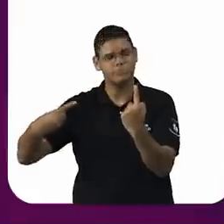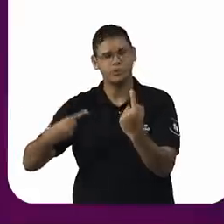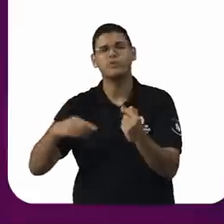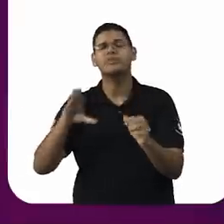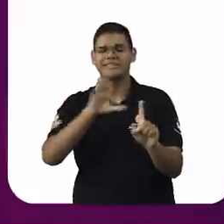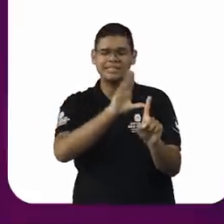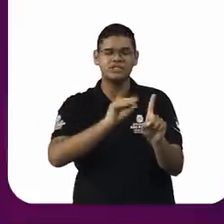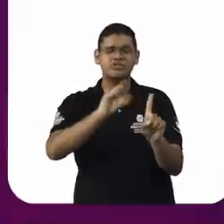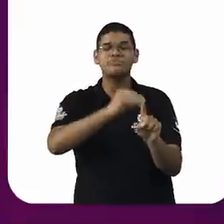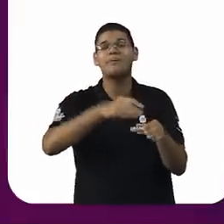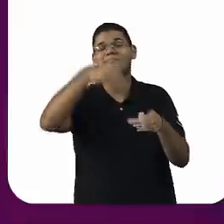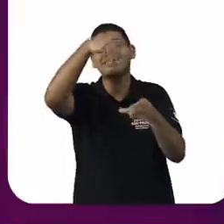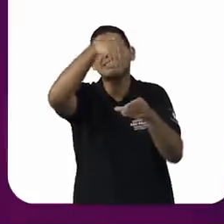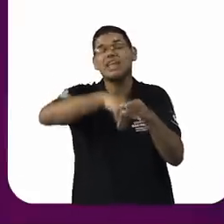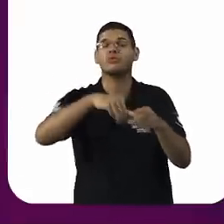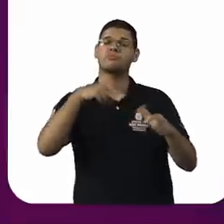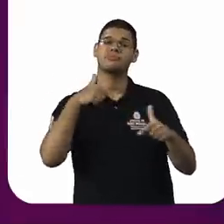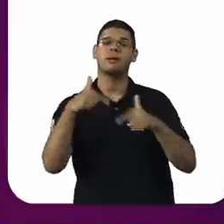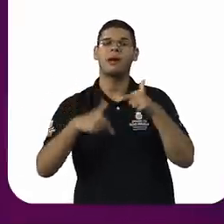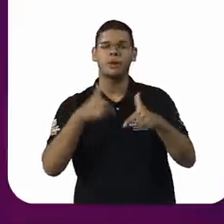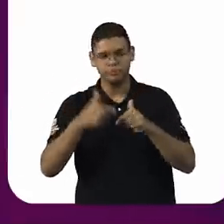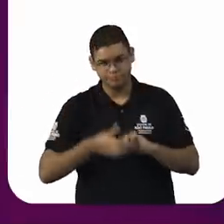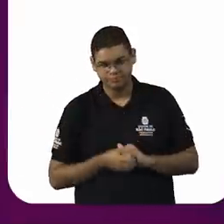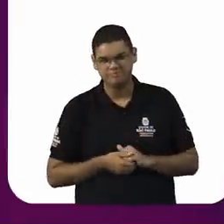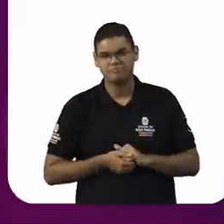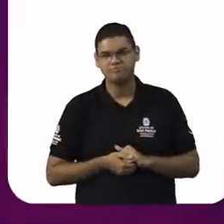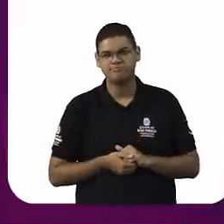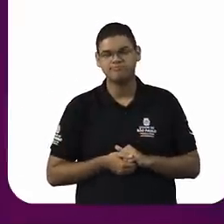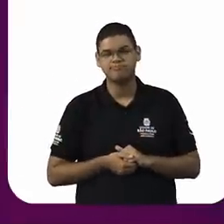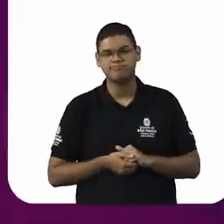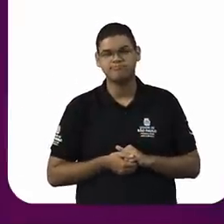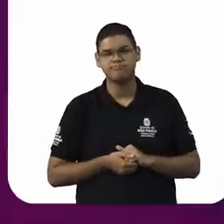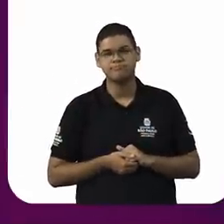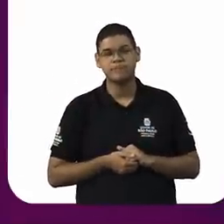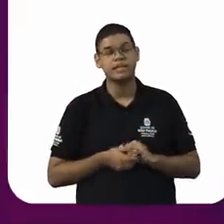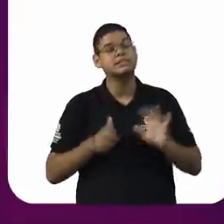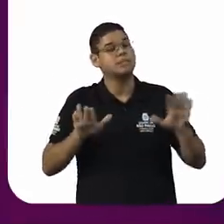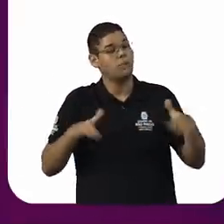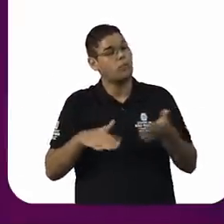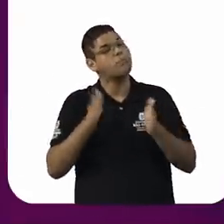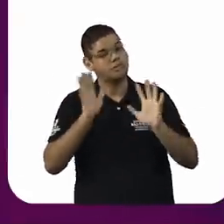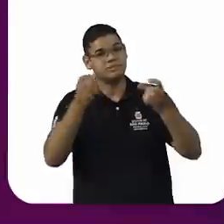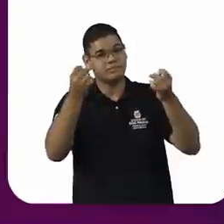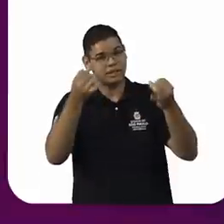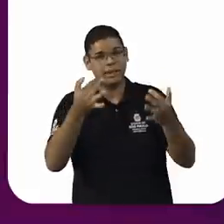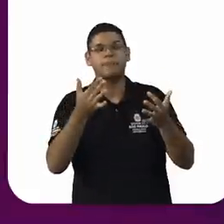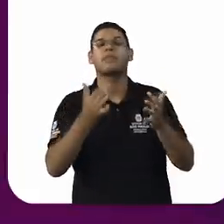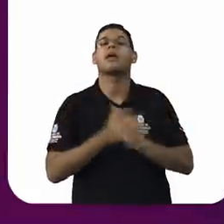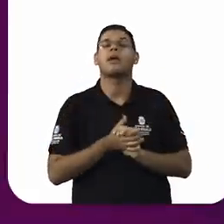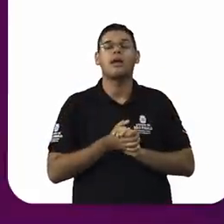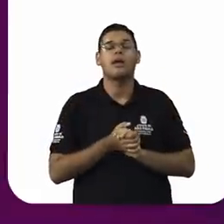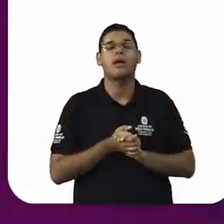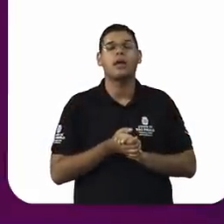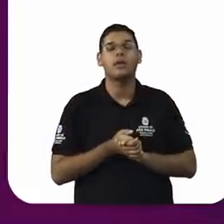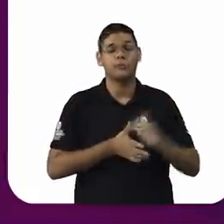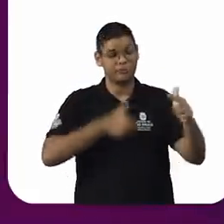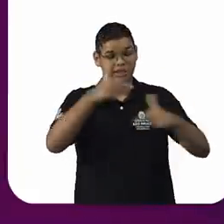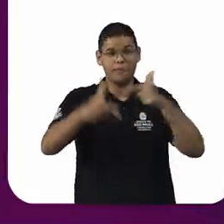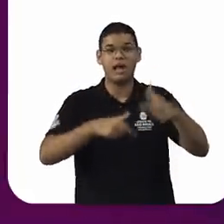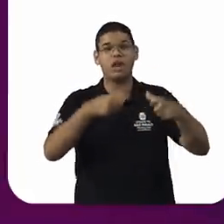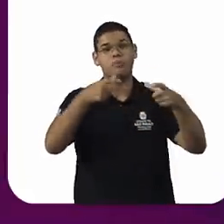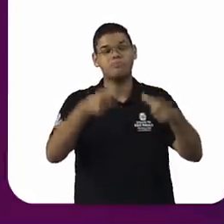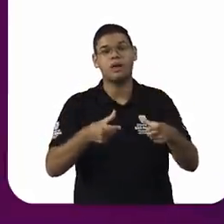eu expliquei anteriormente, o assédio sexual no ambiente de trabalho, ele pode ter essa conotação individual, que é o assédio